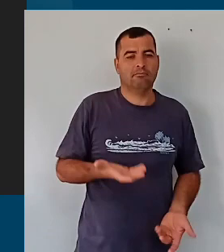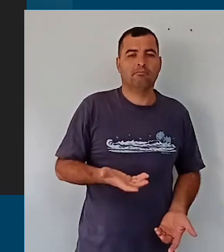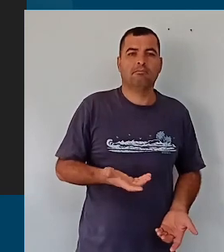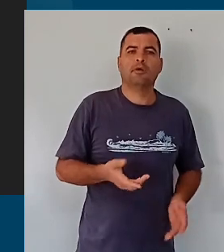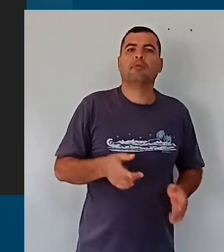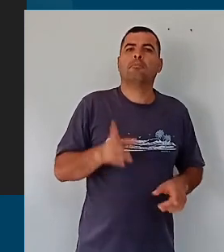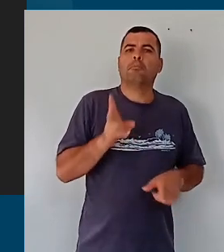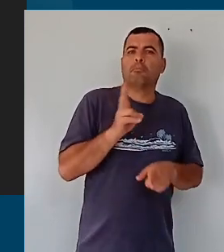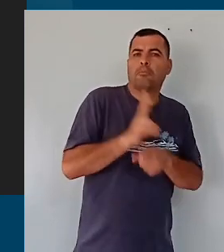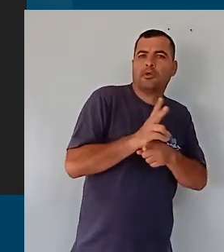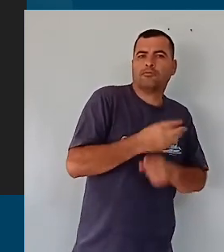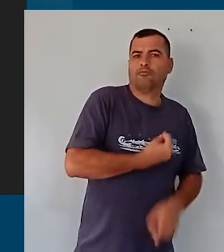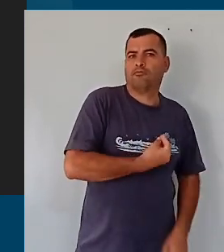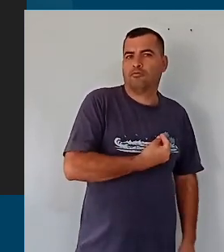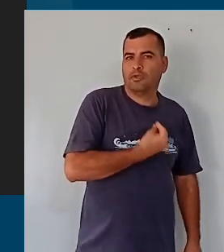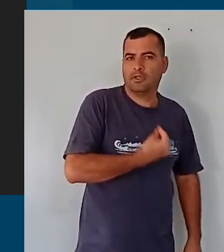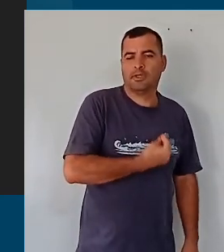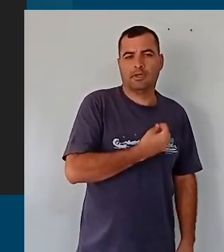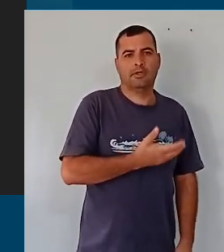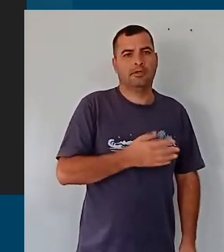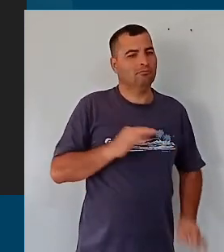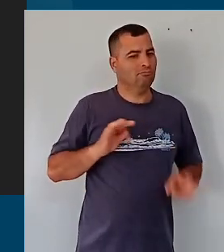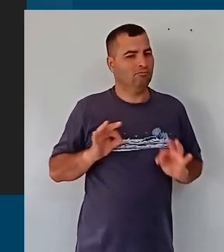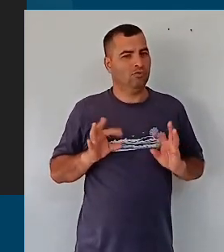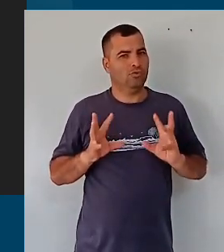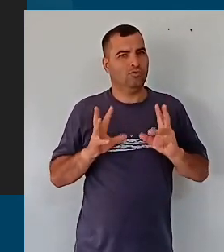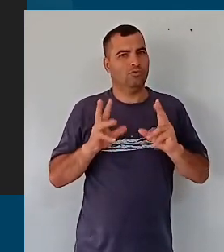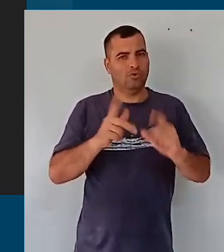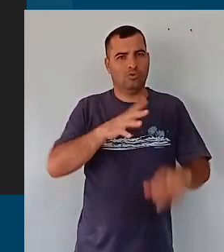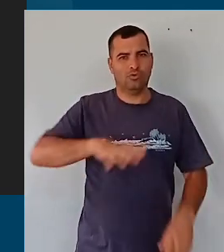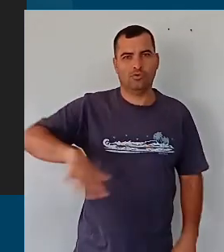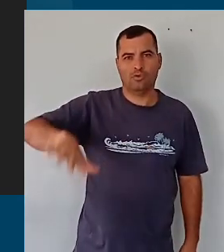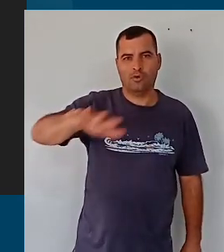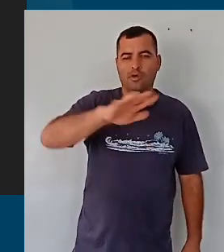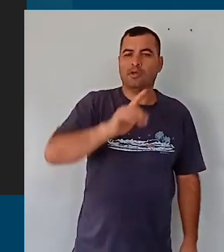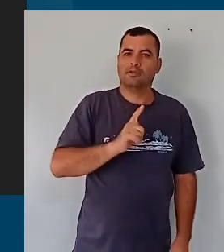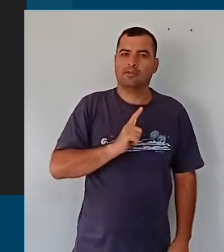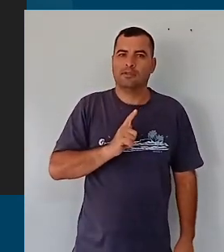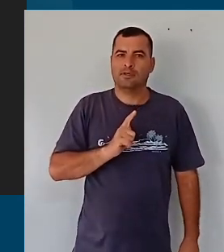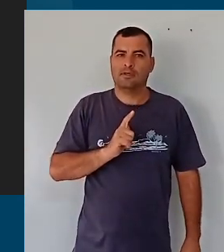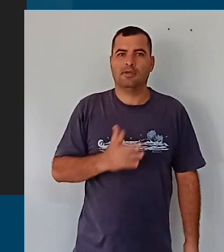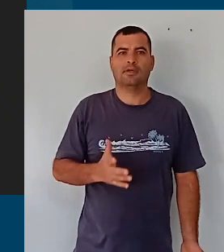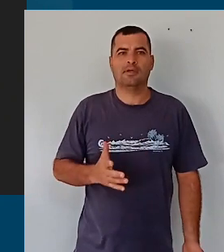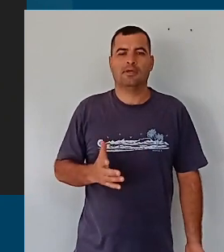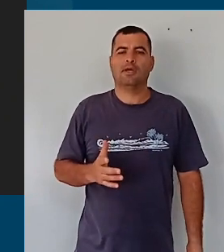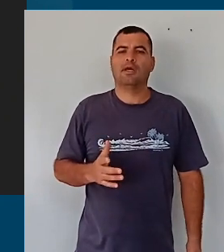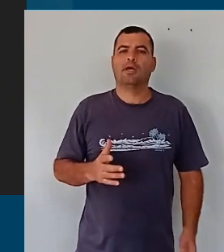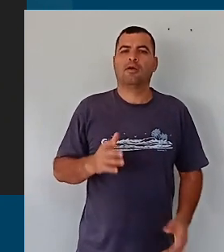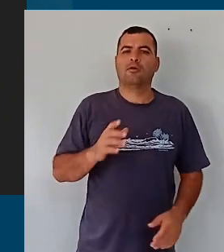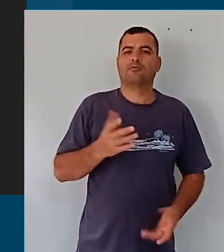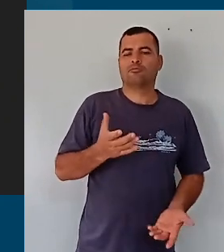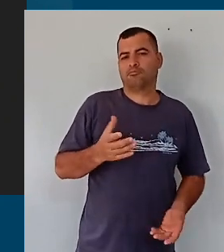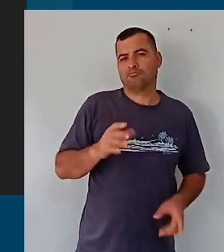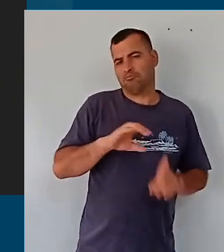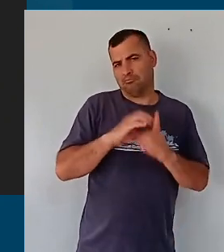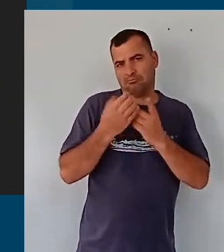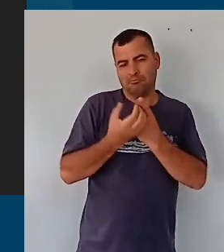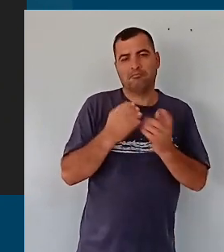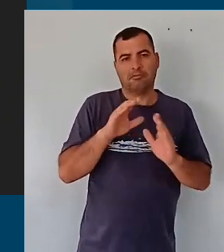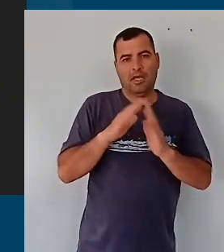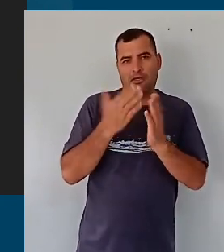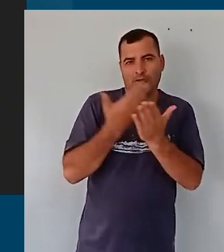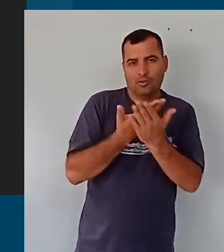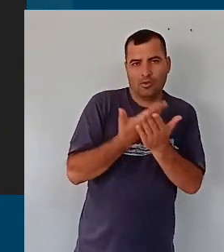para proteger a vida, a vida de todos nós que compomos, a comunidade escolar. O prefeito foi